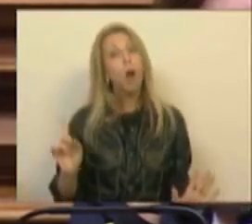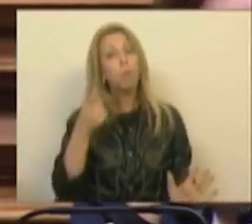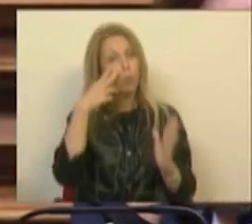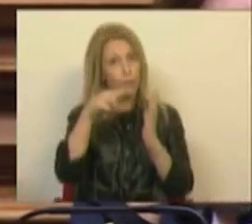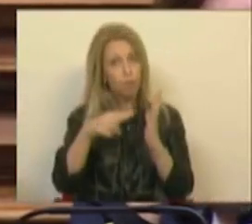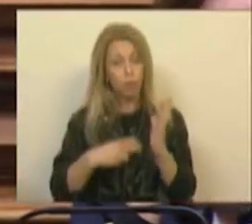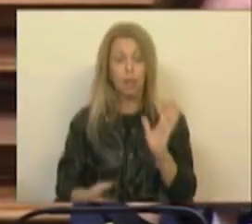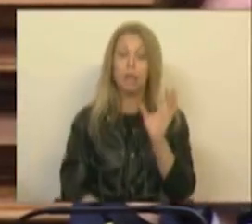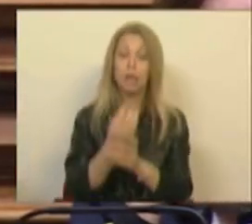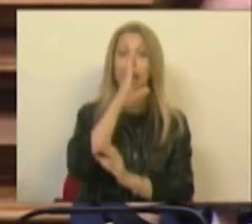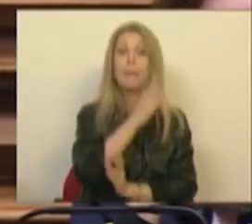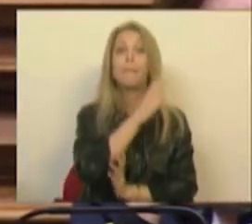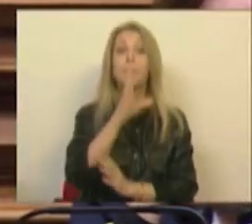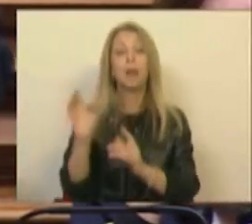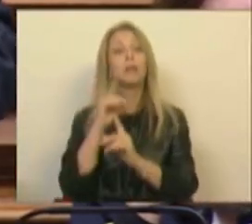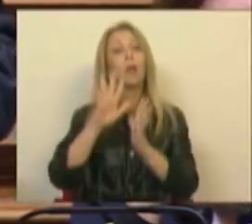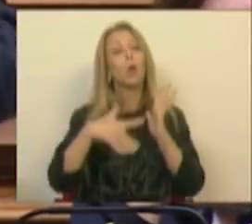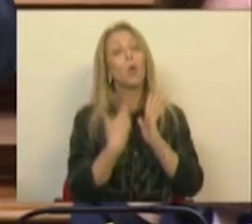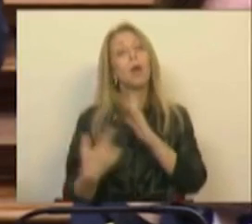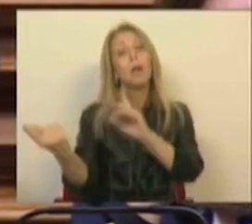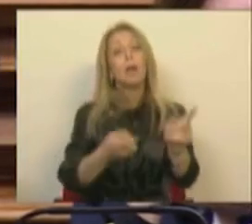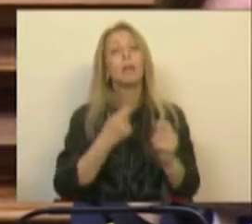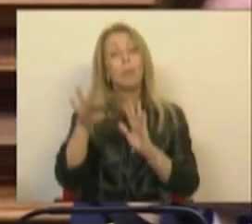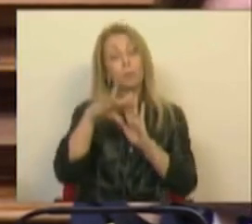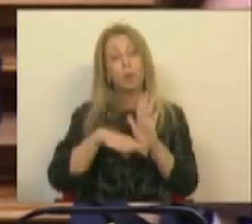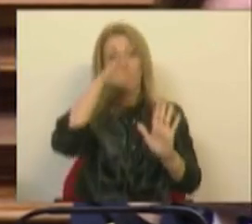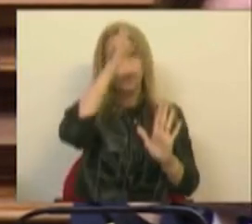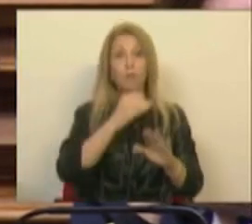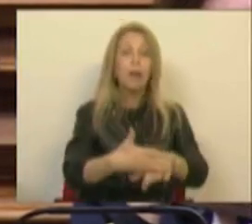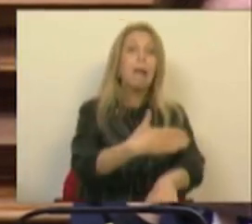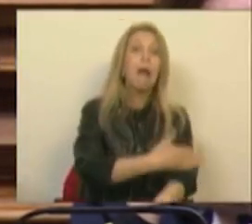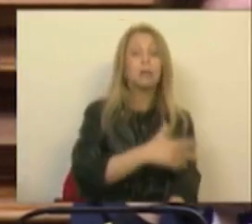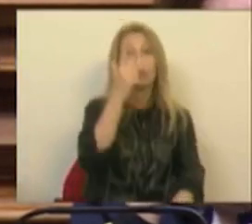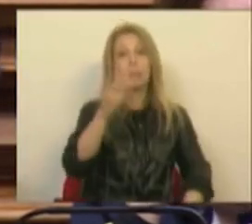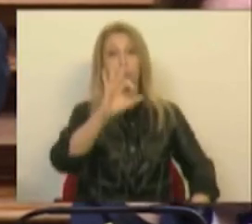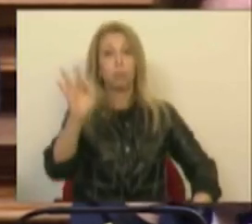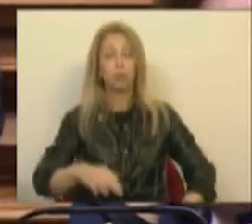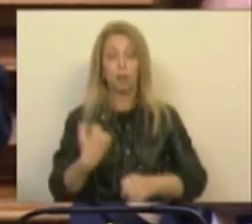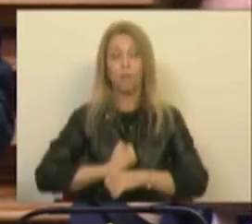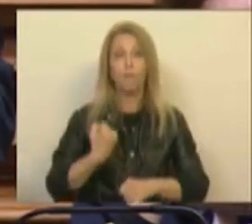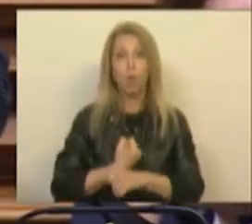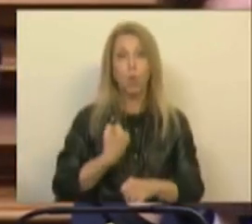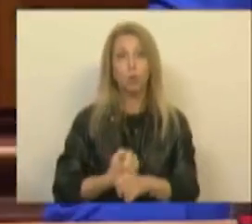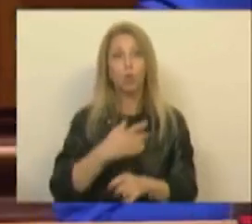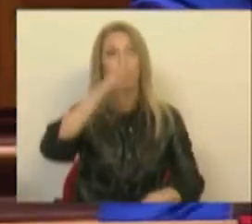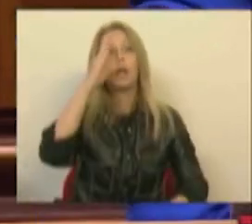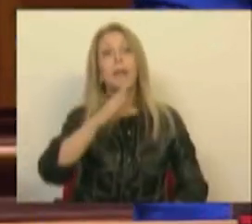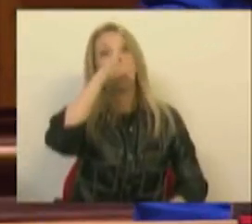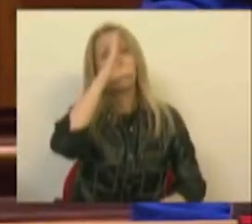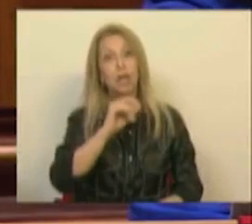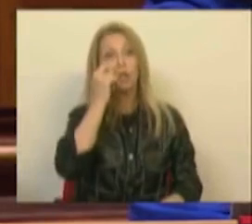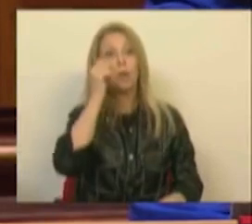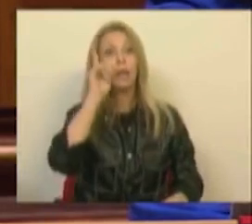instituir a prática no quadro do debate sobre o Programa de Governo, ou seja, antes da plenitude de funções, de os Ministros e as Ministras fazerem audições